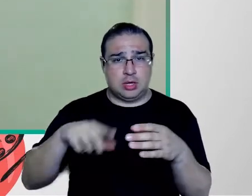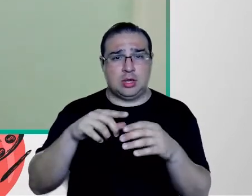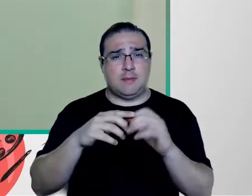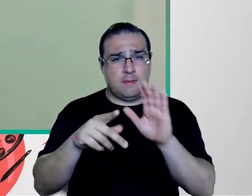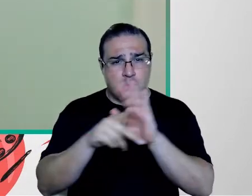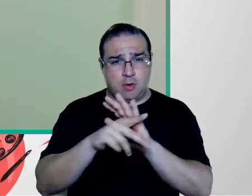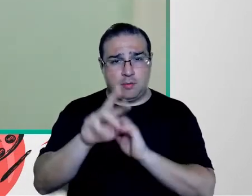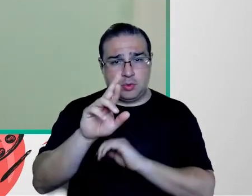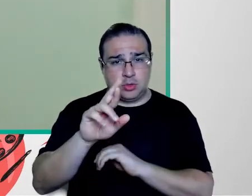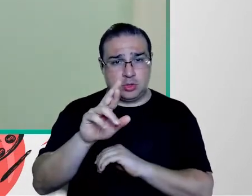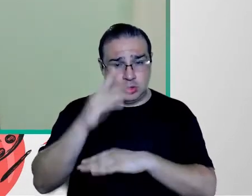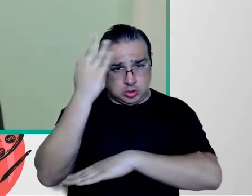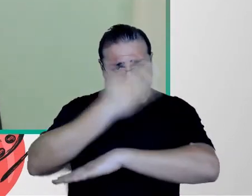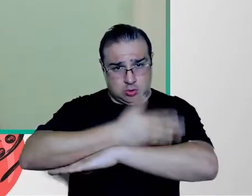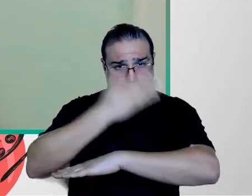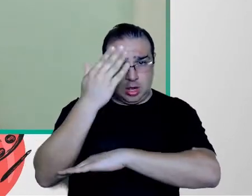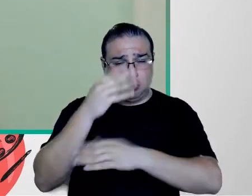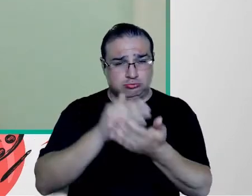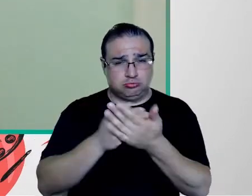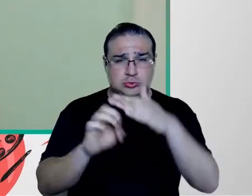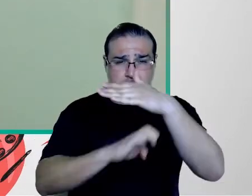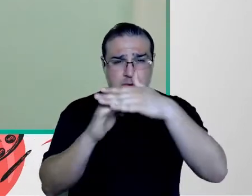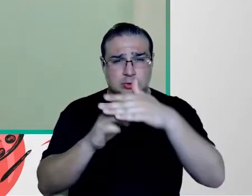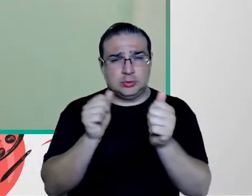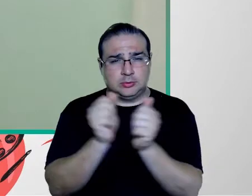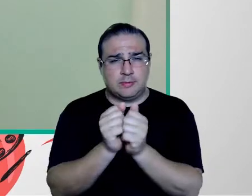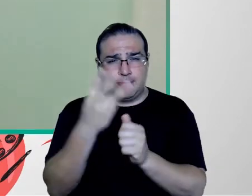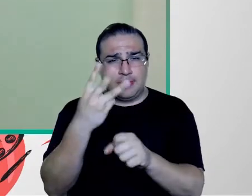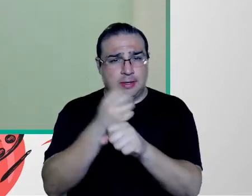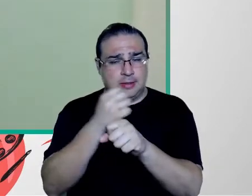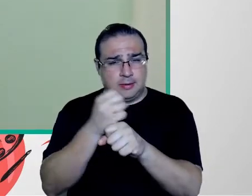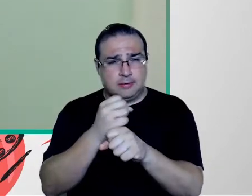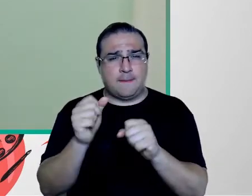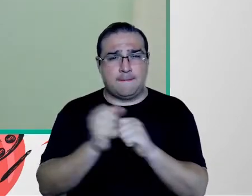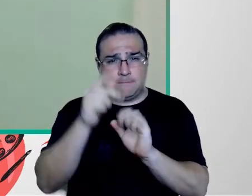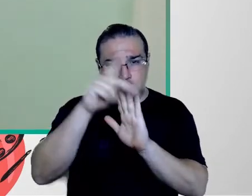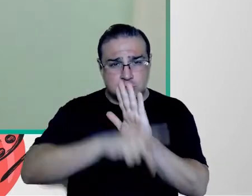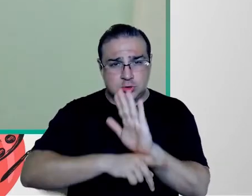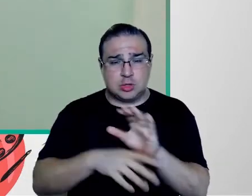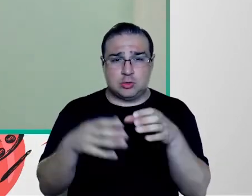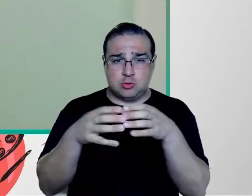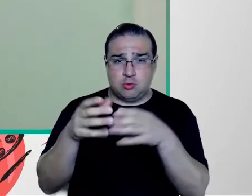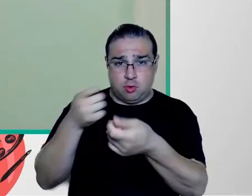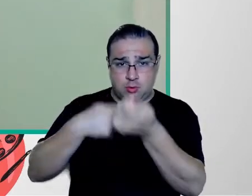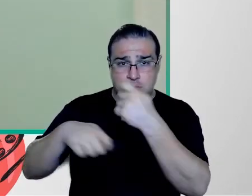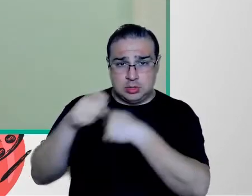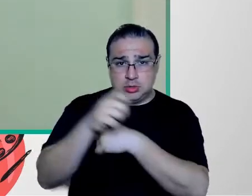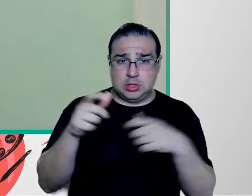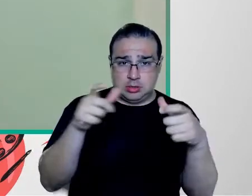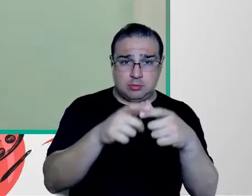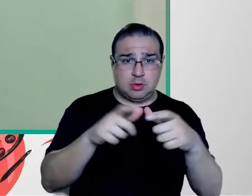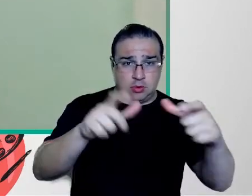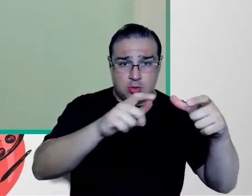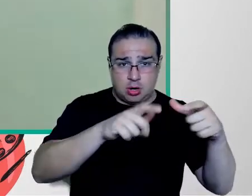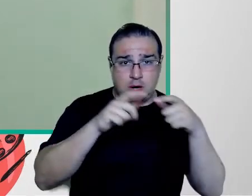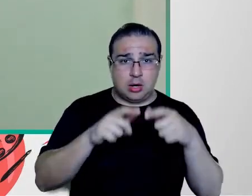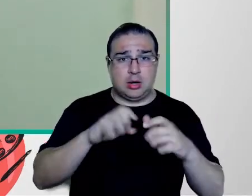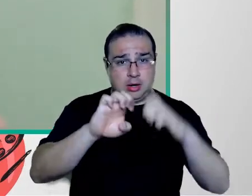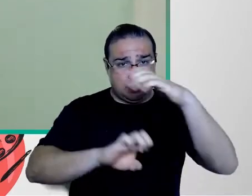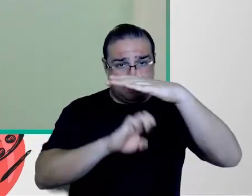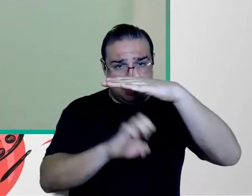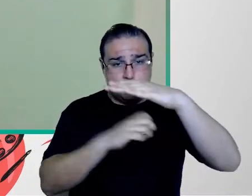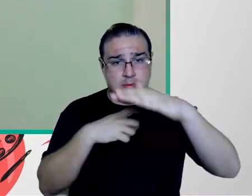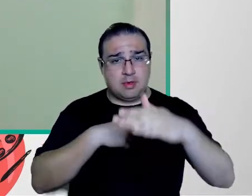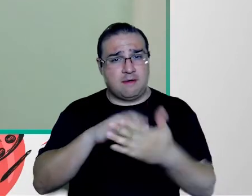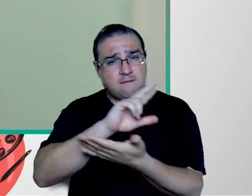na qual eu fiquei por três anos realizando atividades, projetos com pequenos comerciantes e empresas locais e também